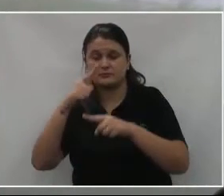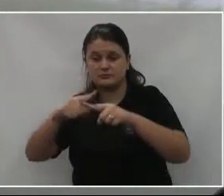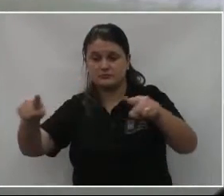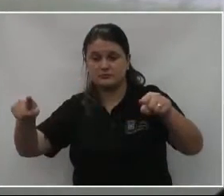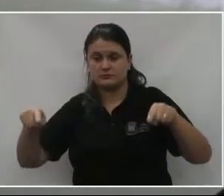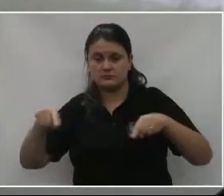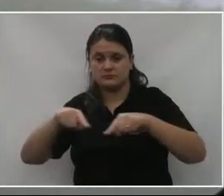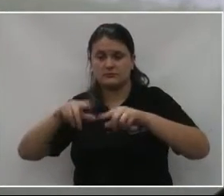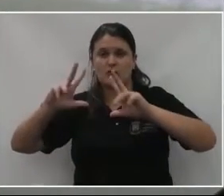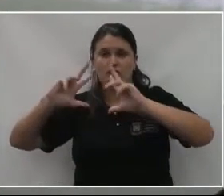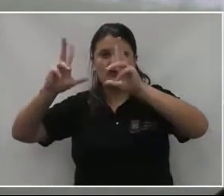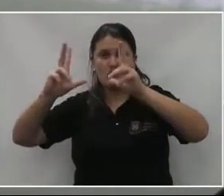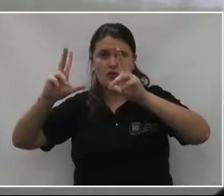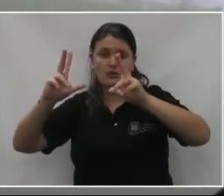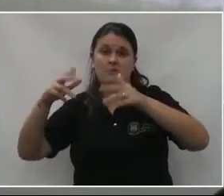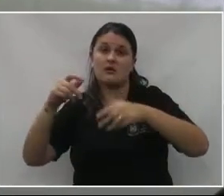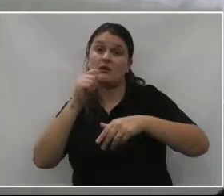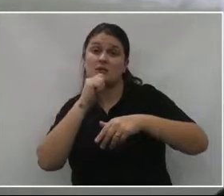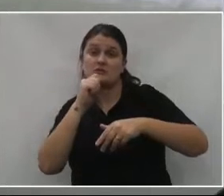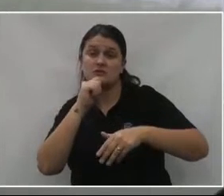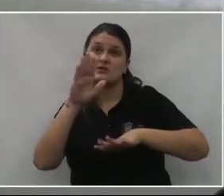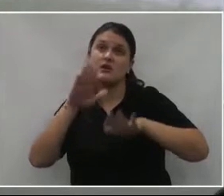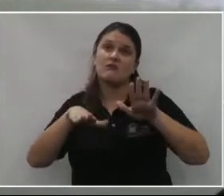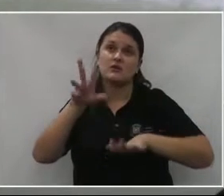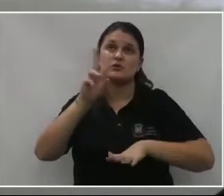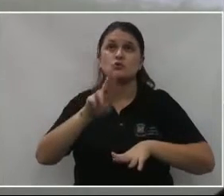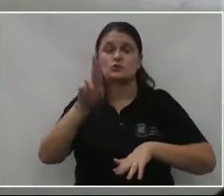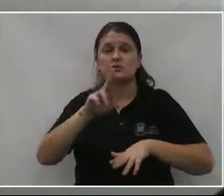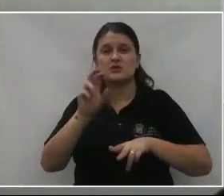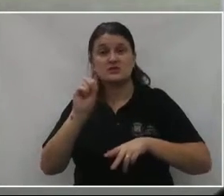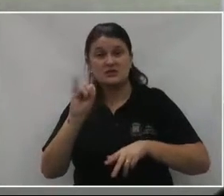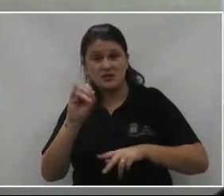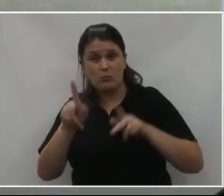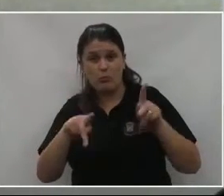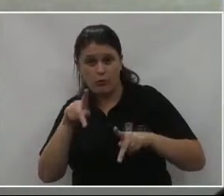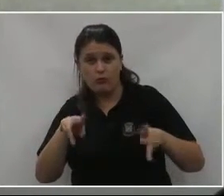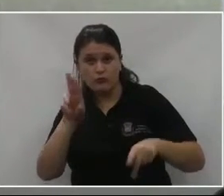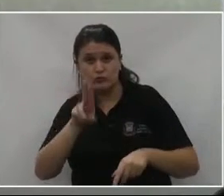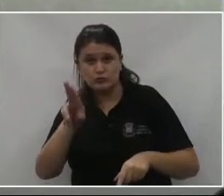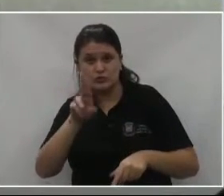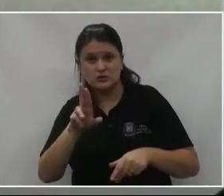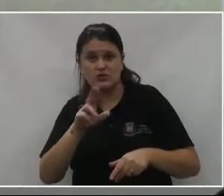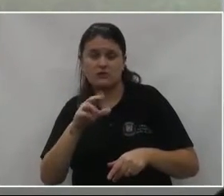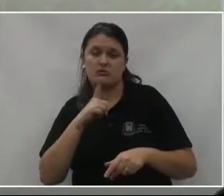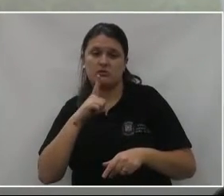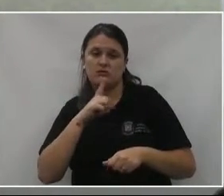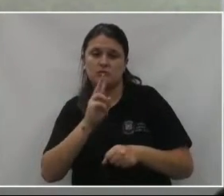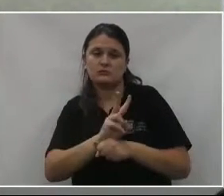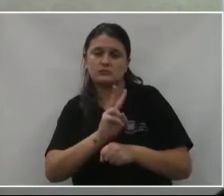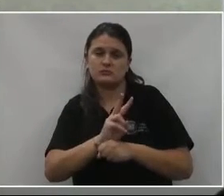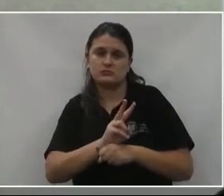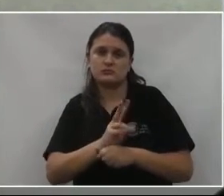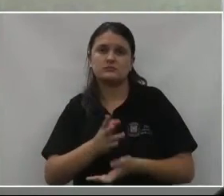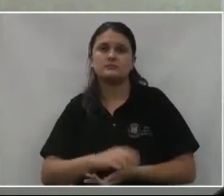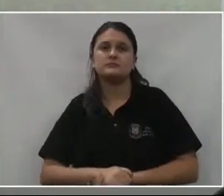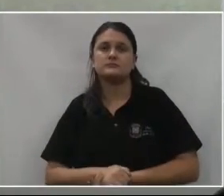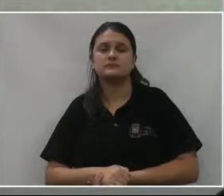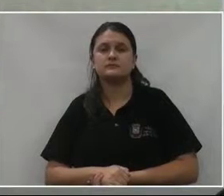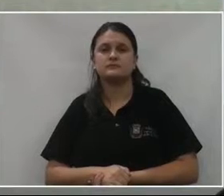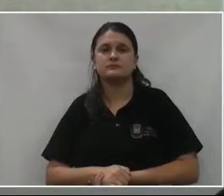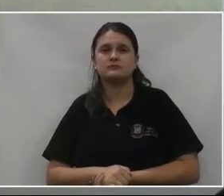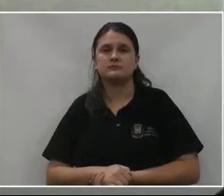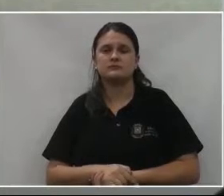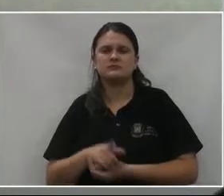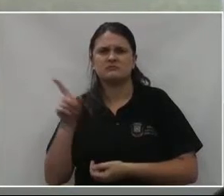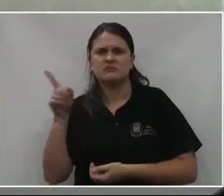quiosque. Aqui ainda, se o povo começar a usar, ainda dá para... Aqui era uma quadra... É